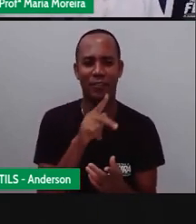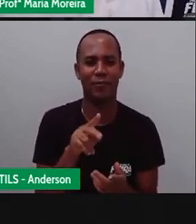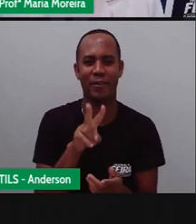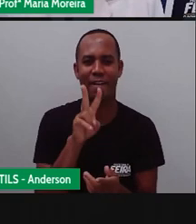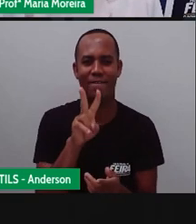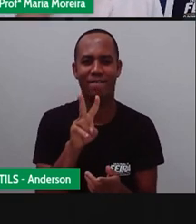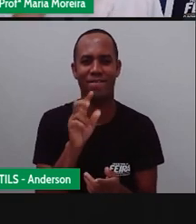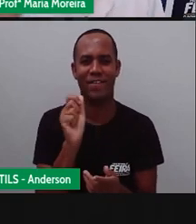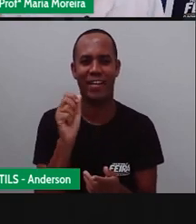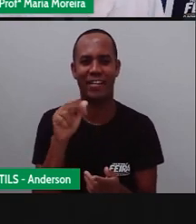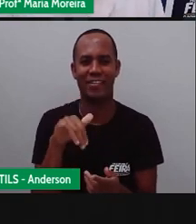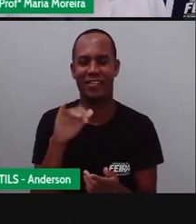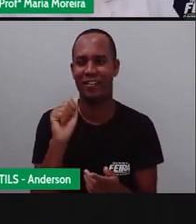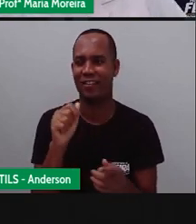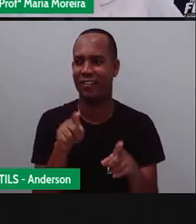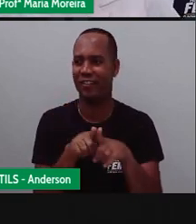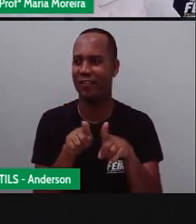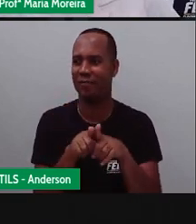bastidores, tá?